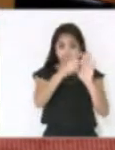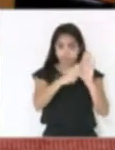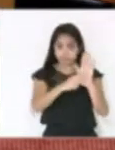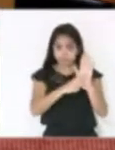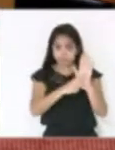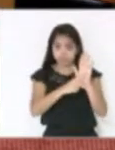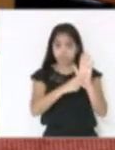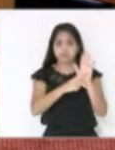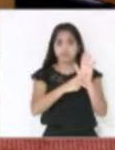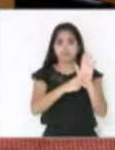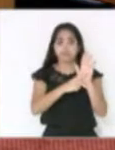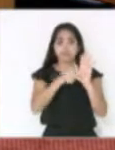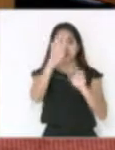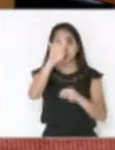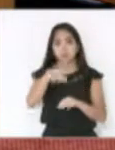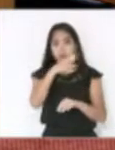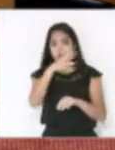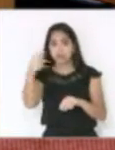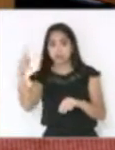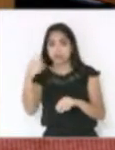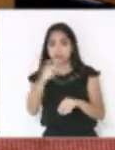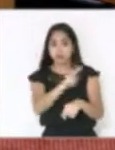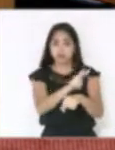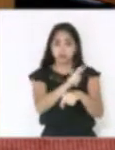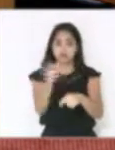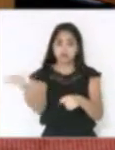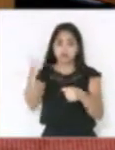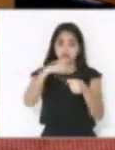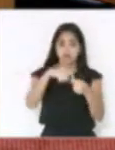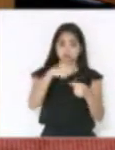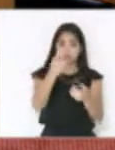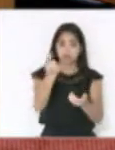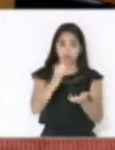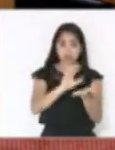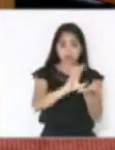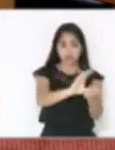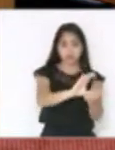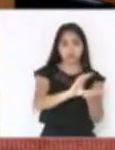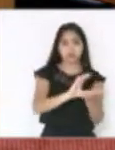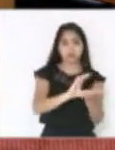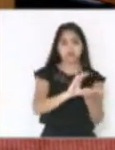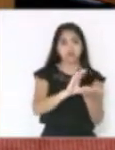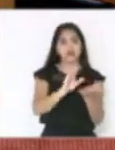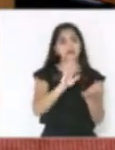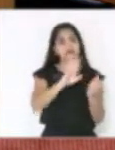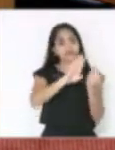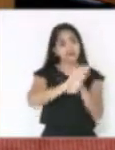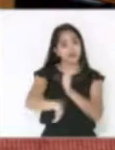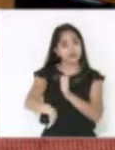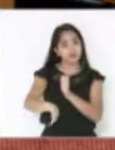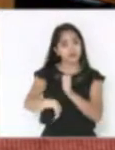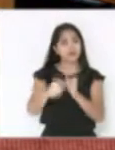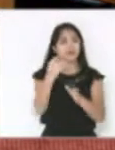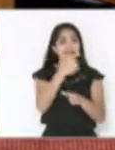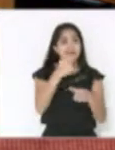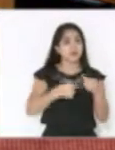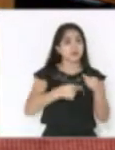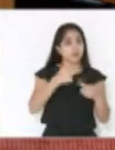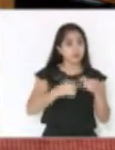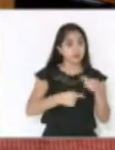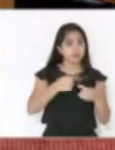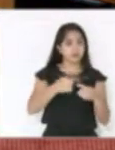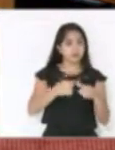calendário de devolução desses recursos e a emenda restou rejeitada na Comissão de Finanças.